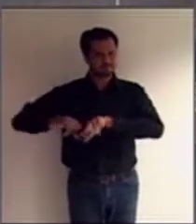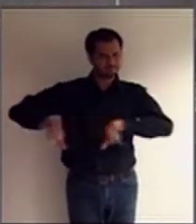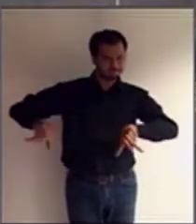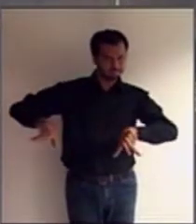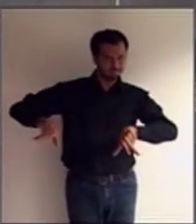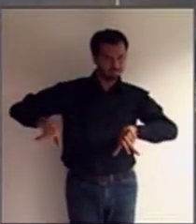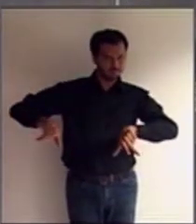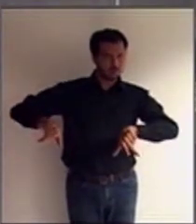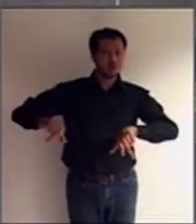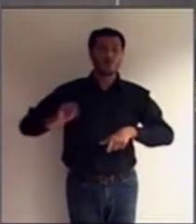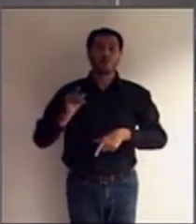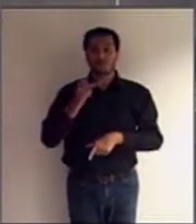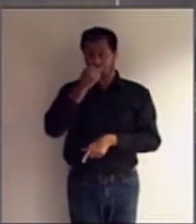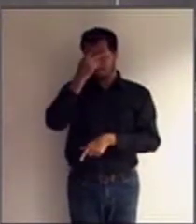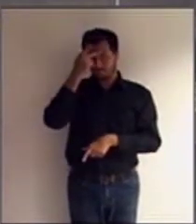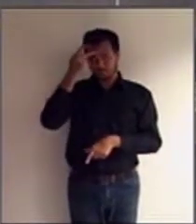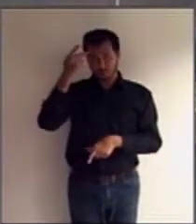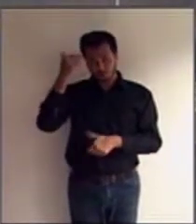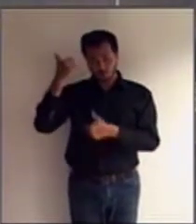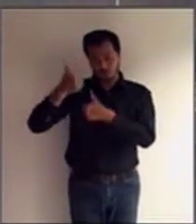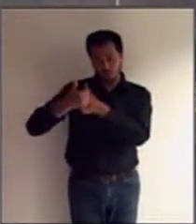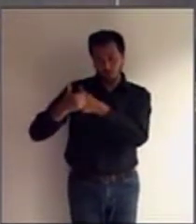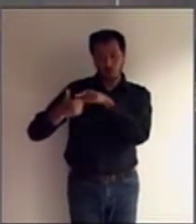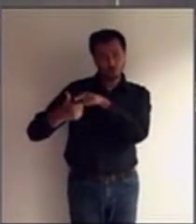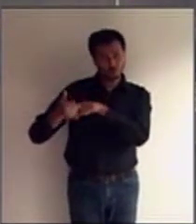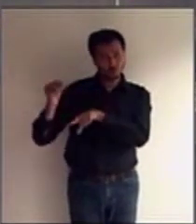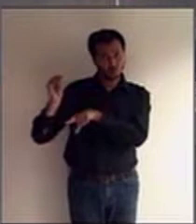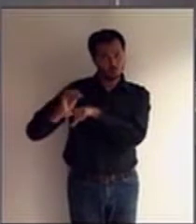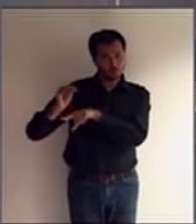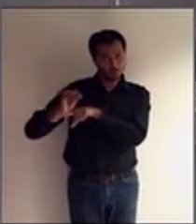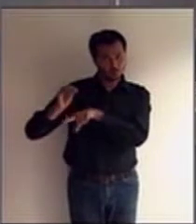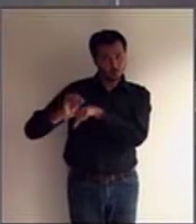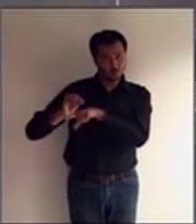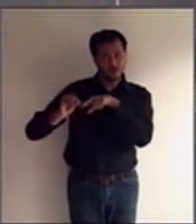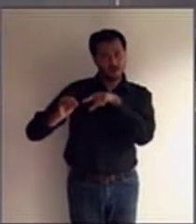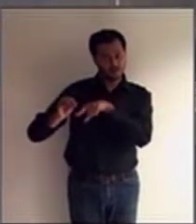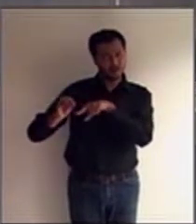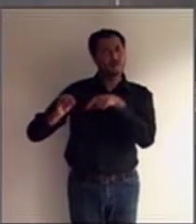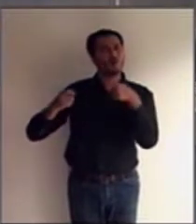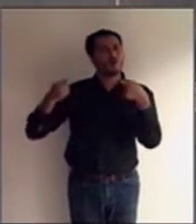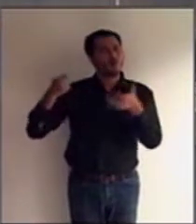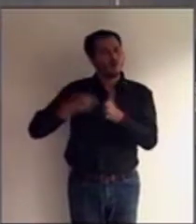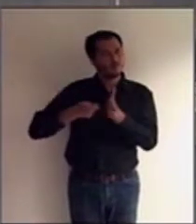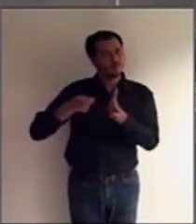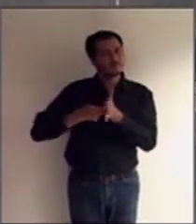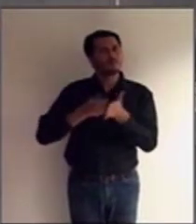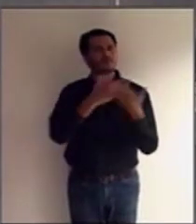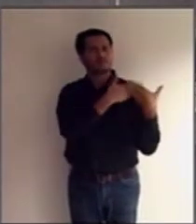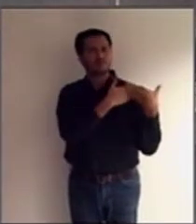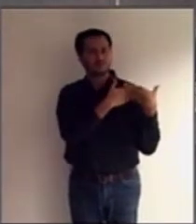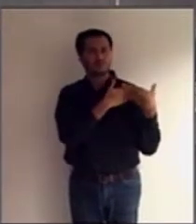curador esclarecer a hipótese em questão para a pessoa interditada, levando-a a